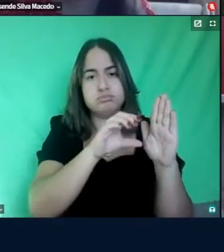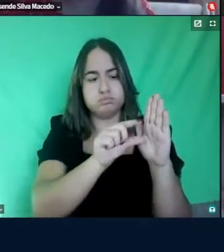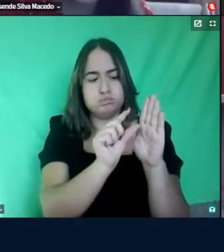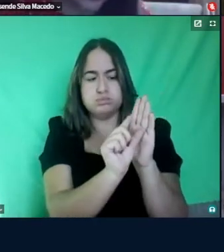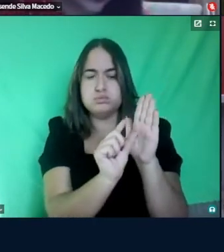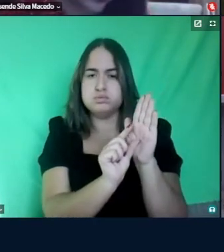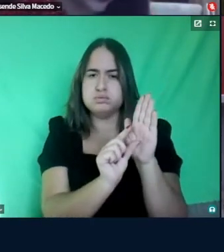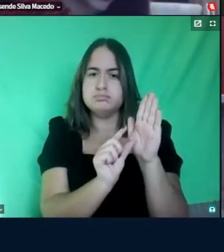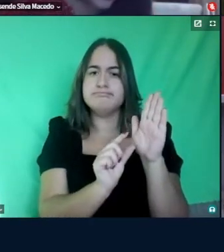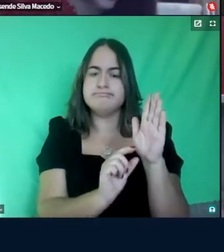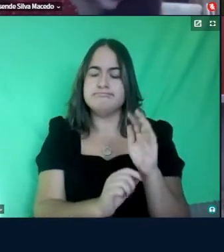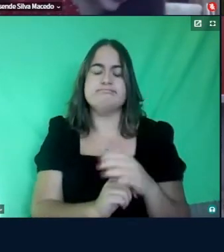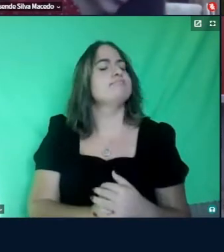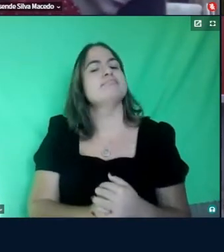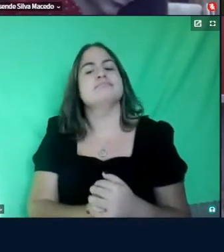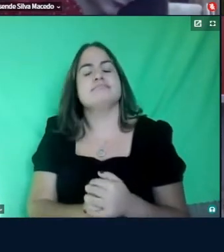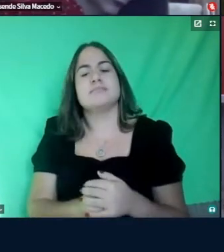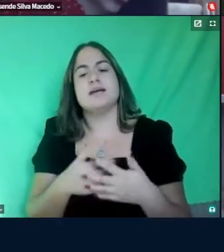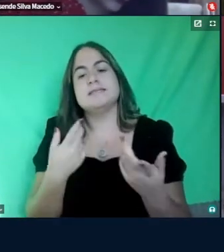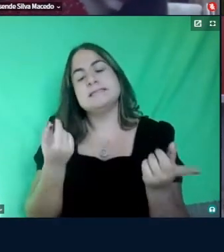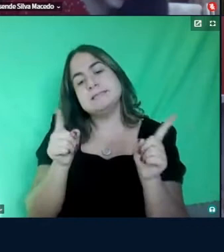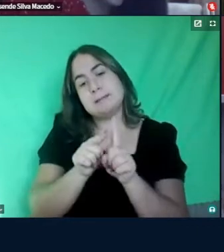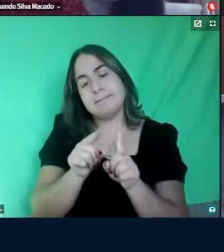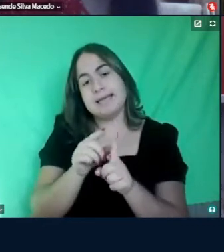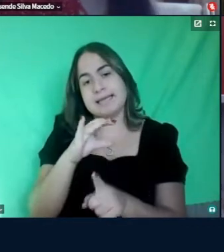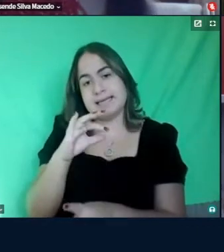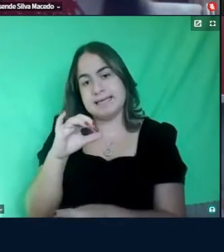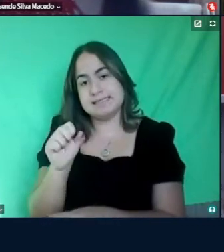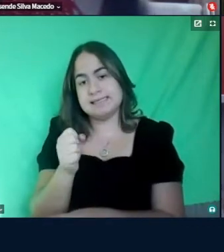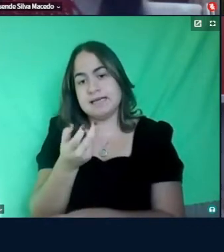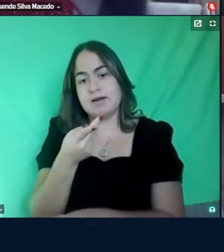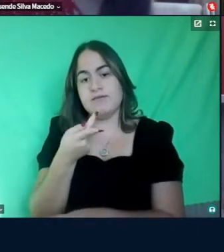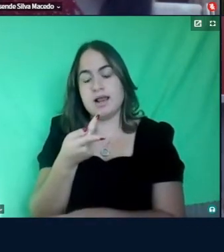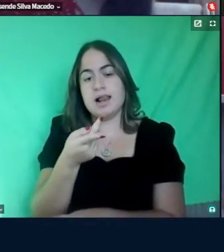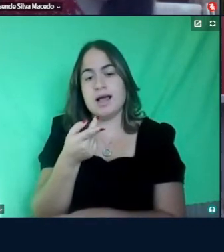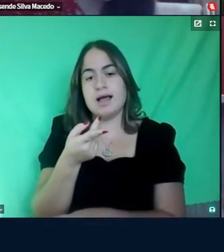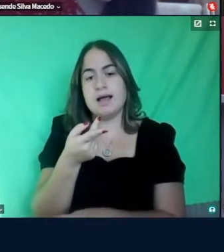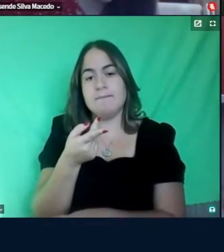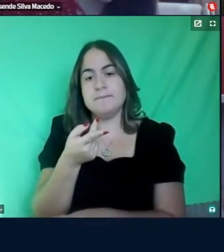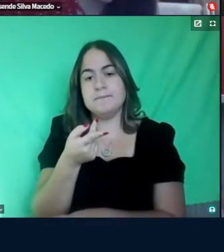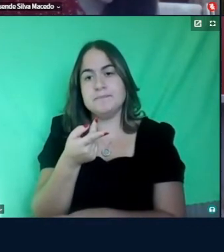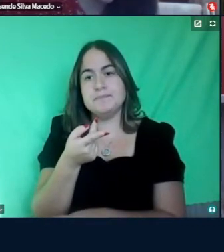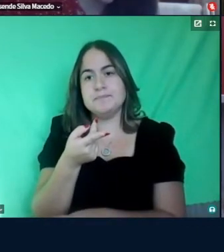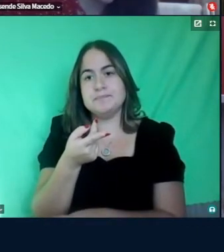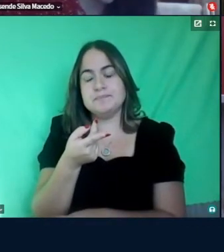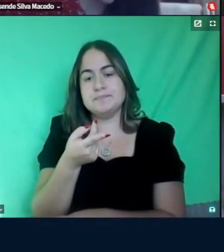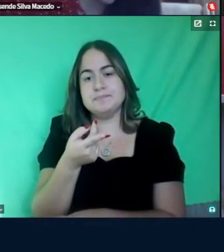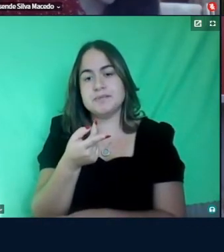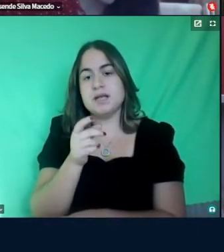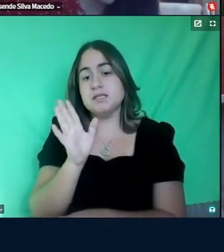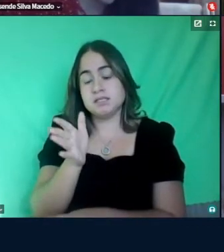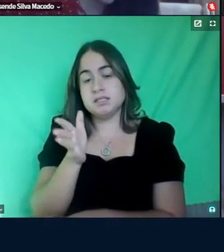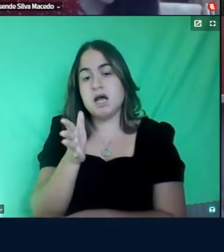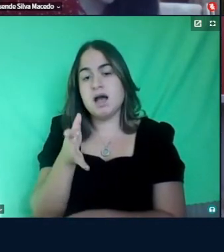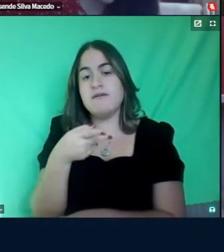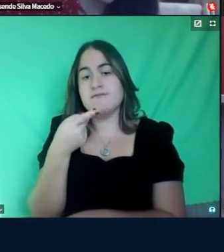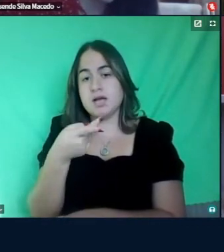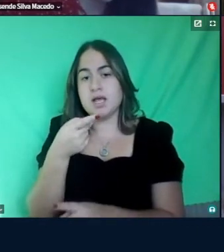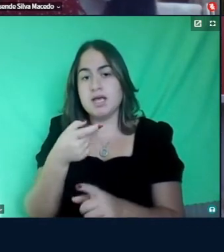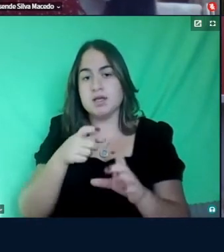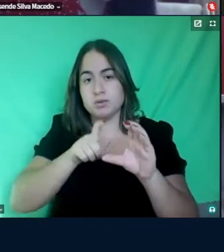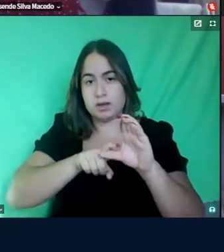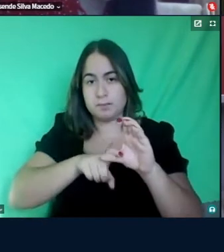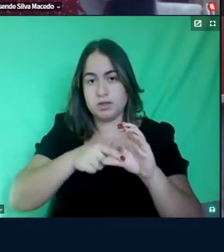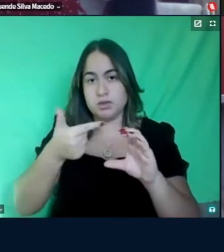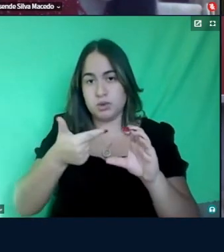Aí, Cris, quero te falar também, né, da, então, já falei alguma coisa do capítulo 2,